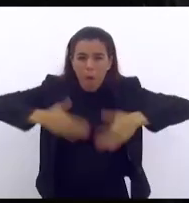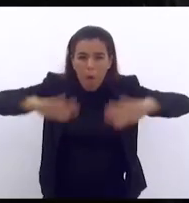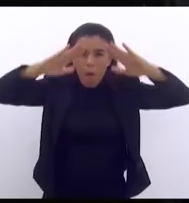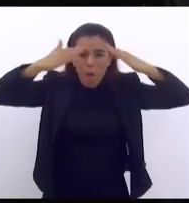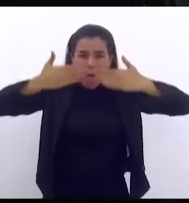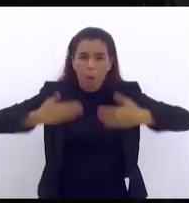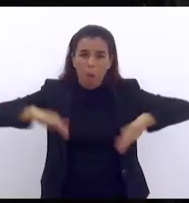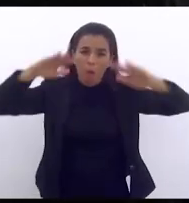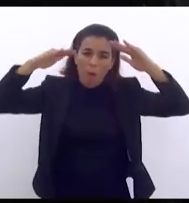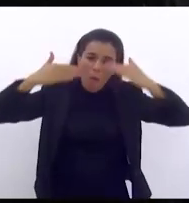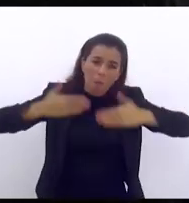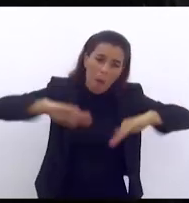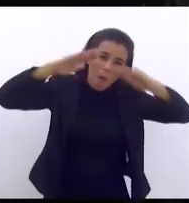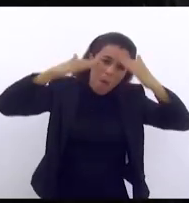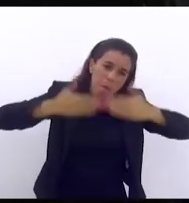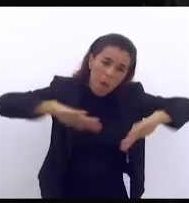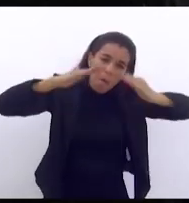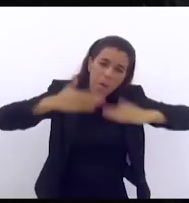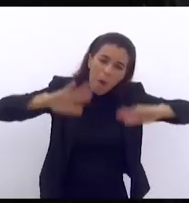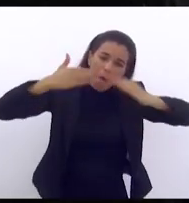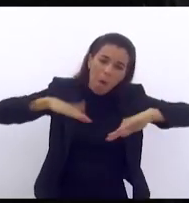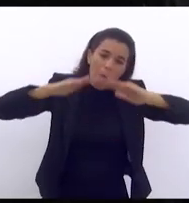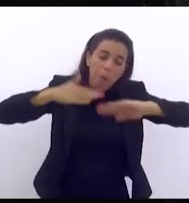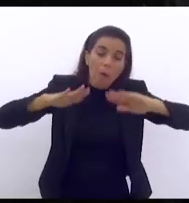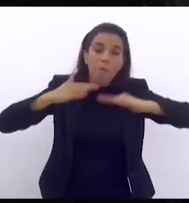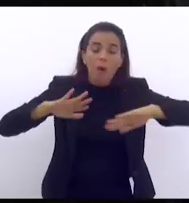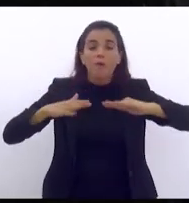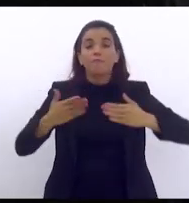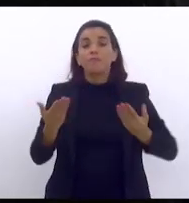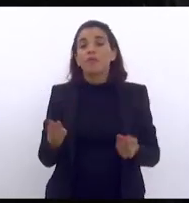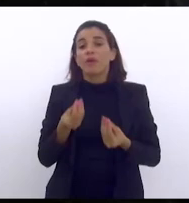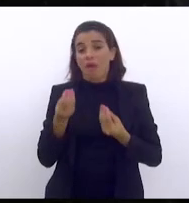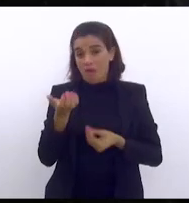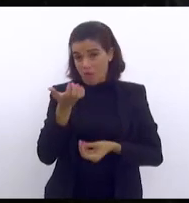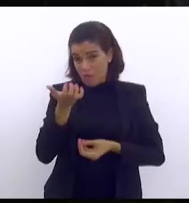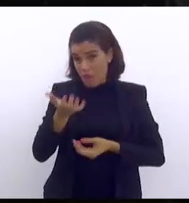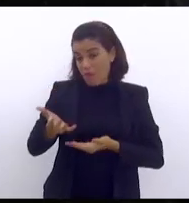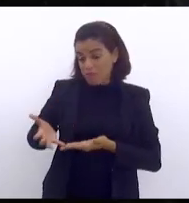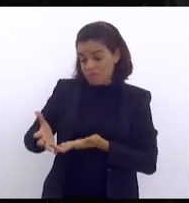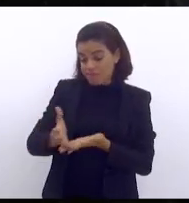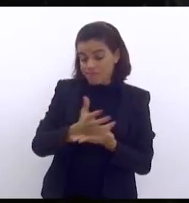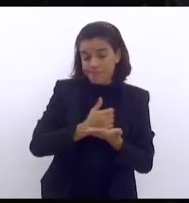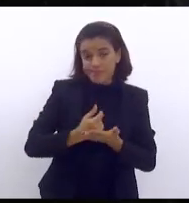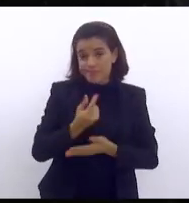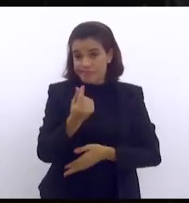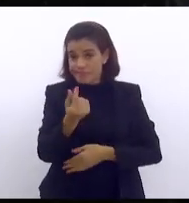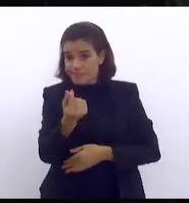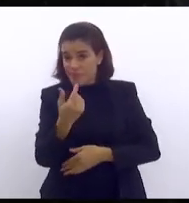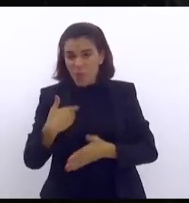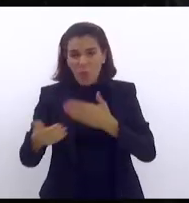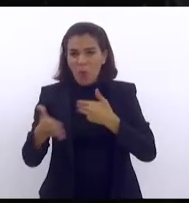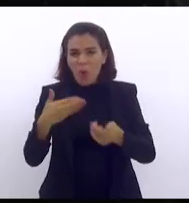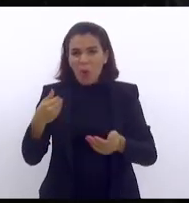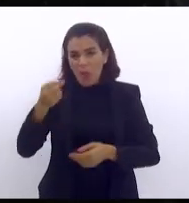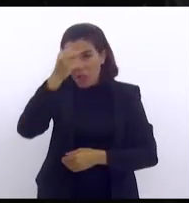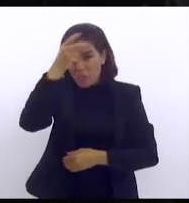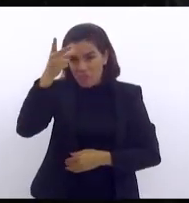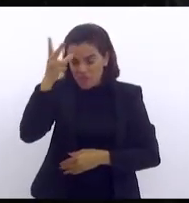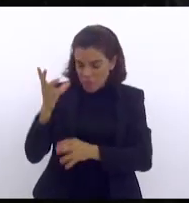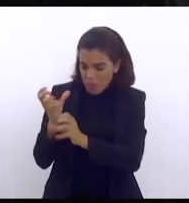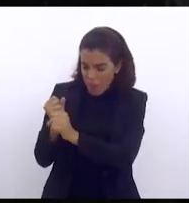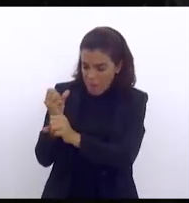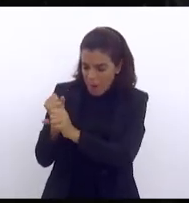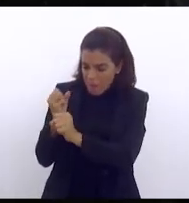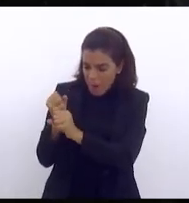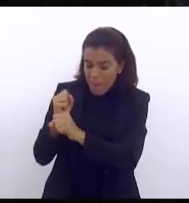se eu quiser eu pego o orçamento de qualquer prefeitura e depois pego